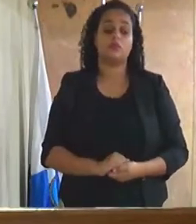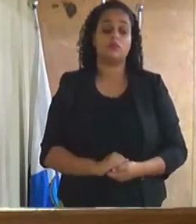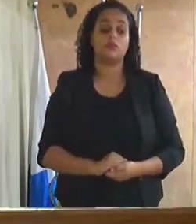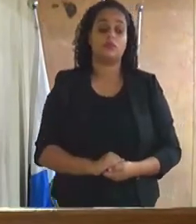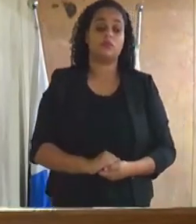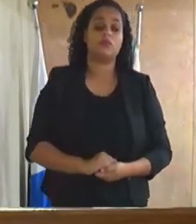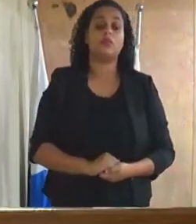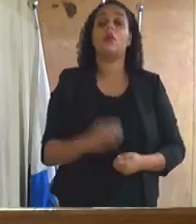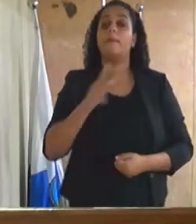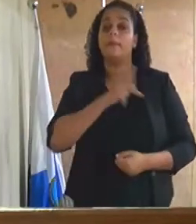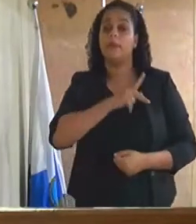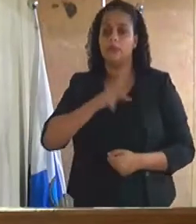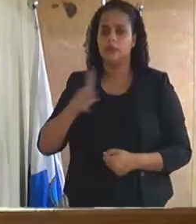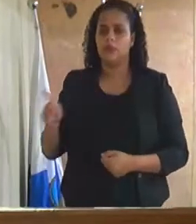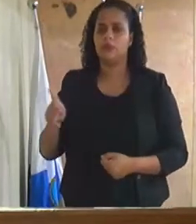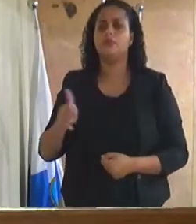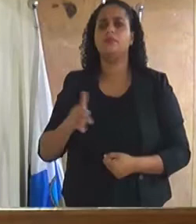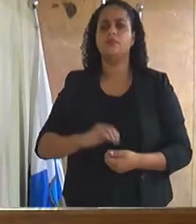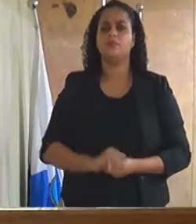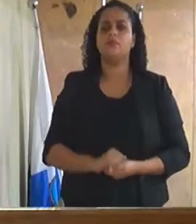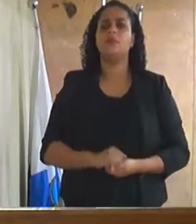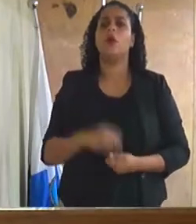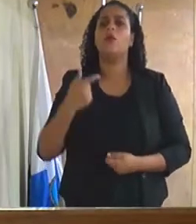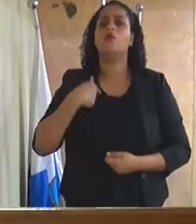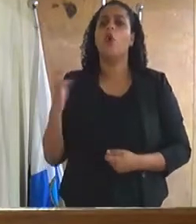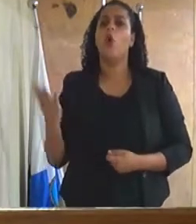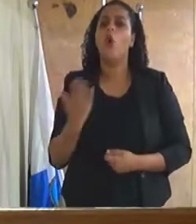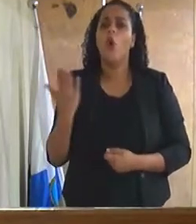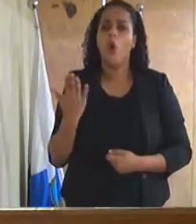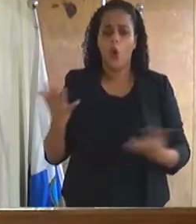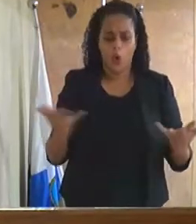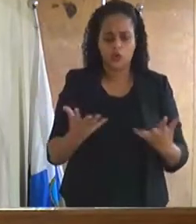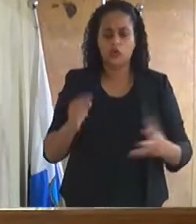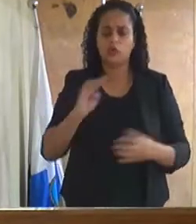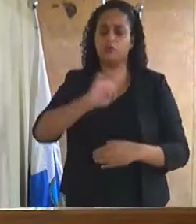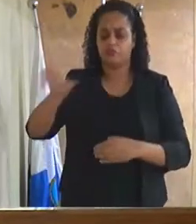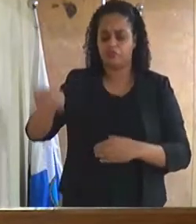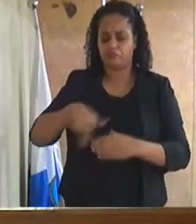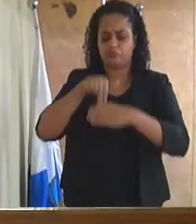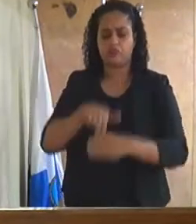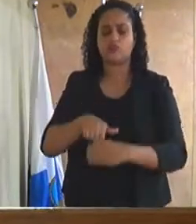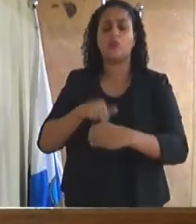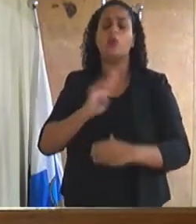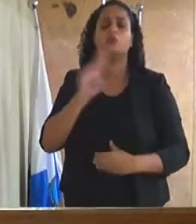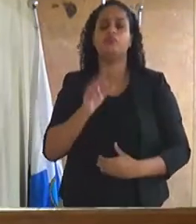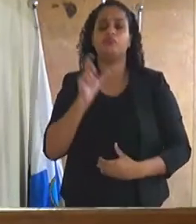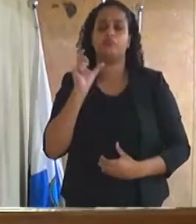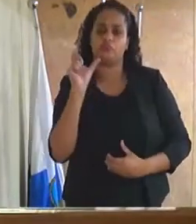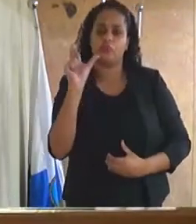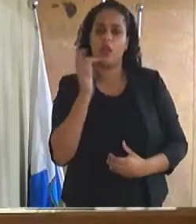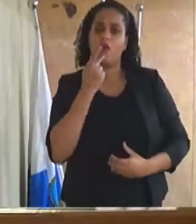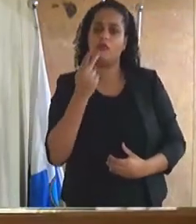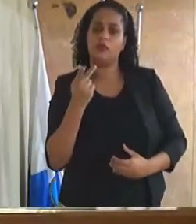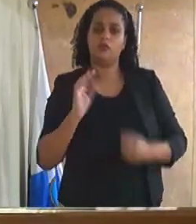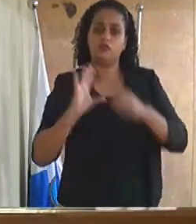Presidente, faço uso da palavra nesta noite